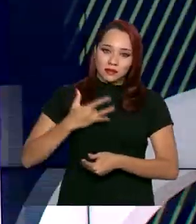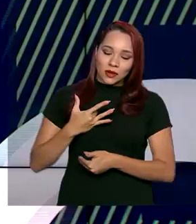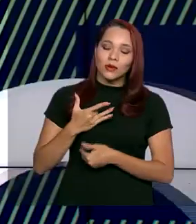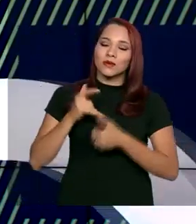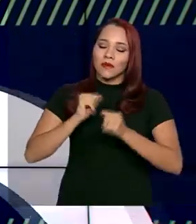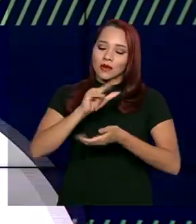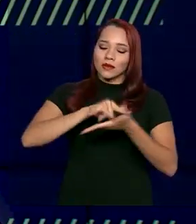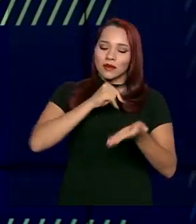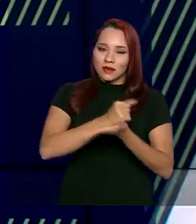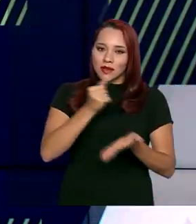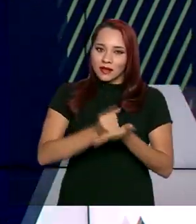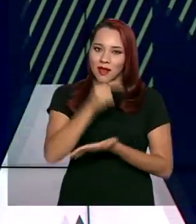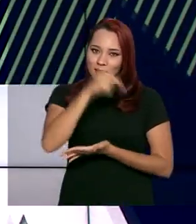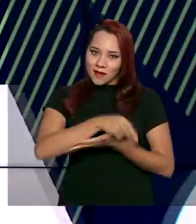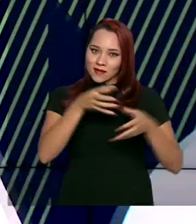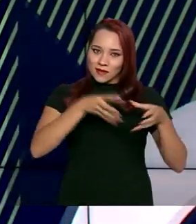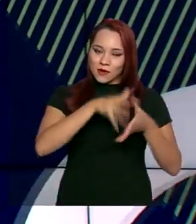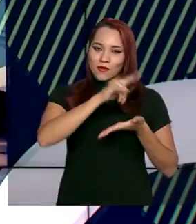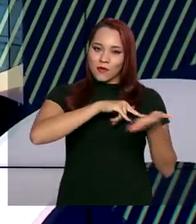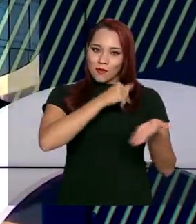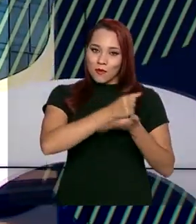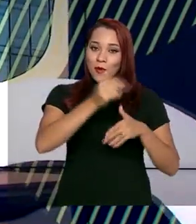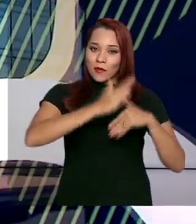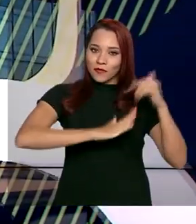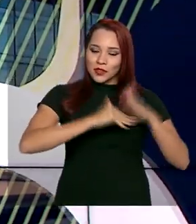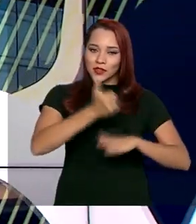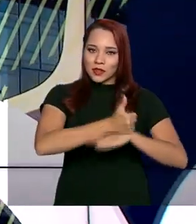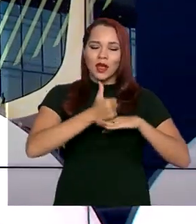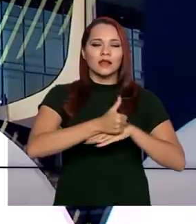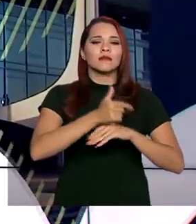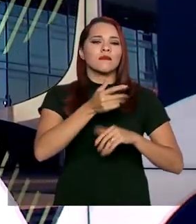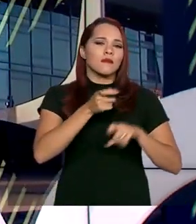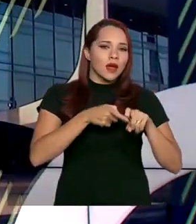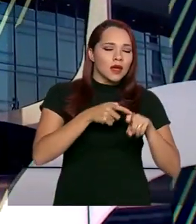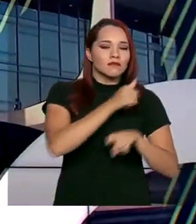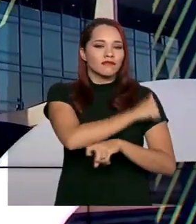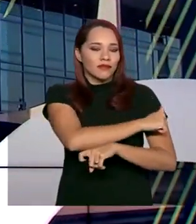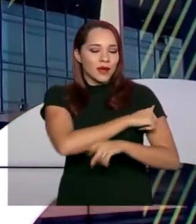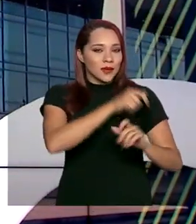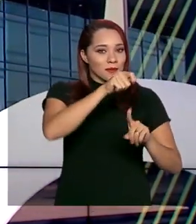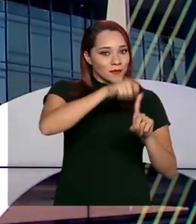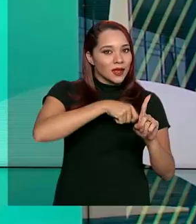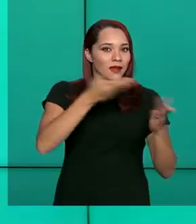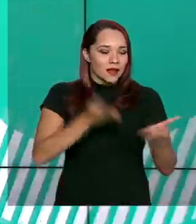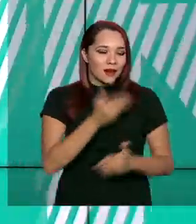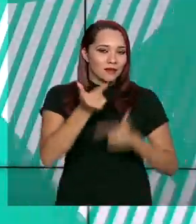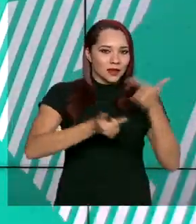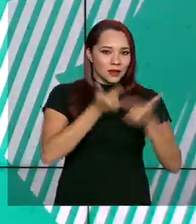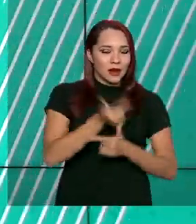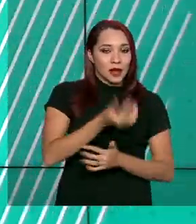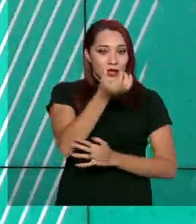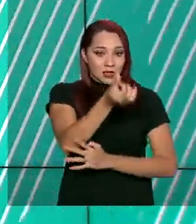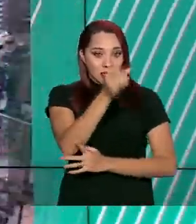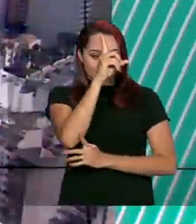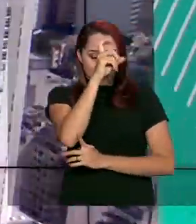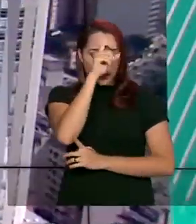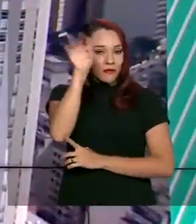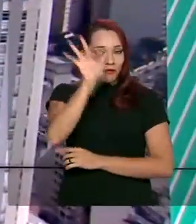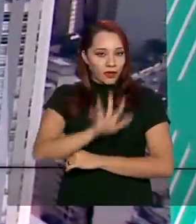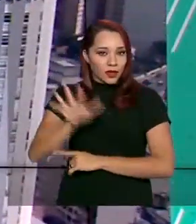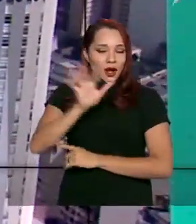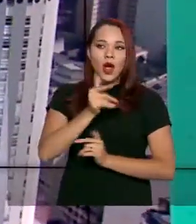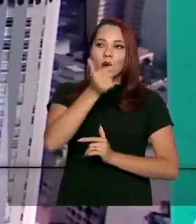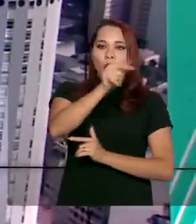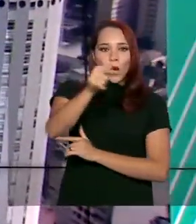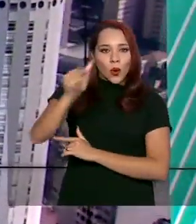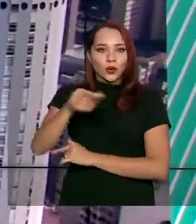poder contratar esses profissionais, na maioria médicos e enfermeiros, a partir deste mês para atuar em 6 hospitais federais e